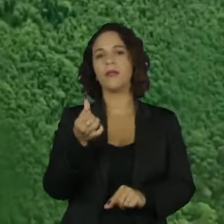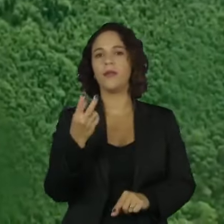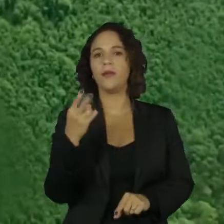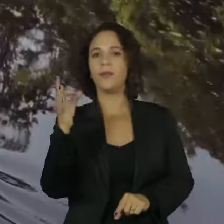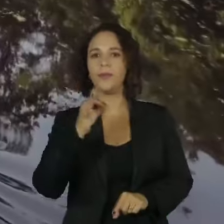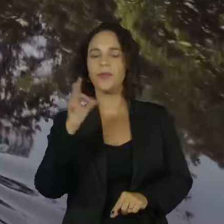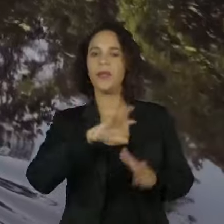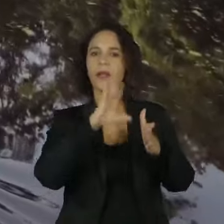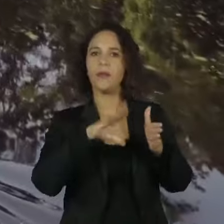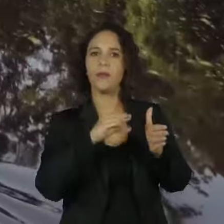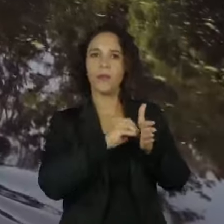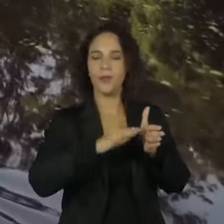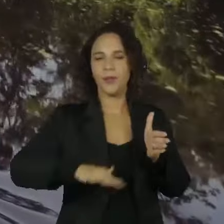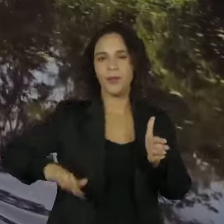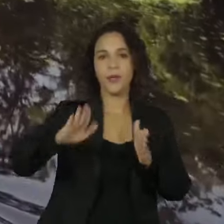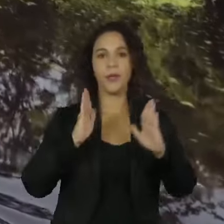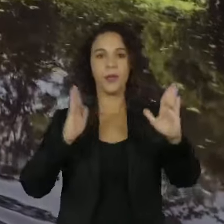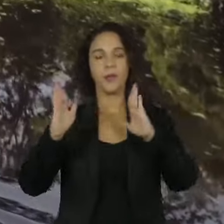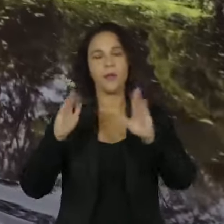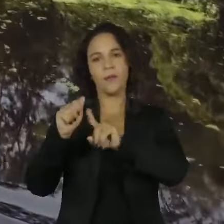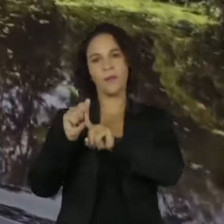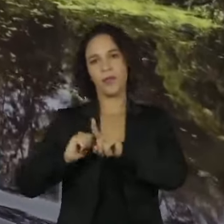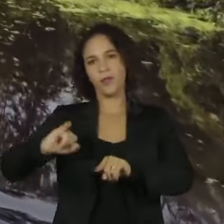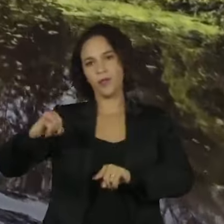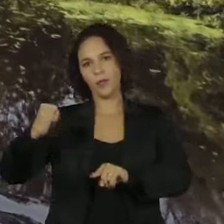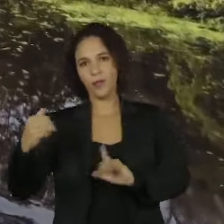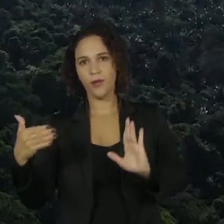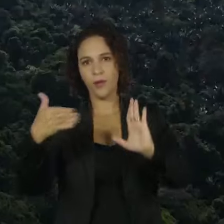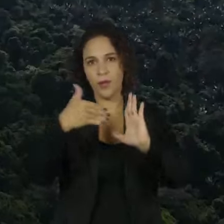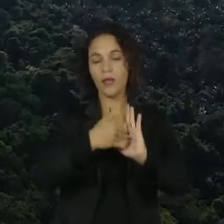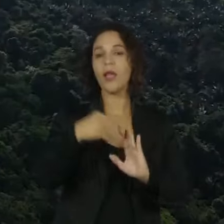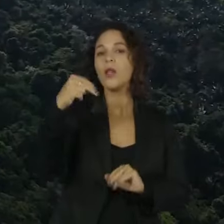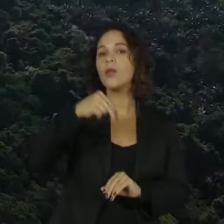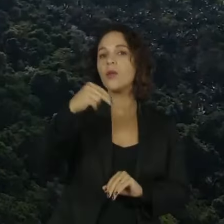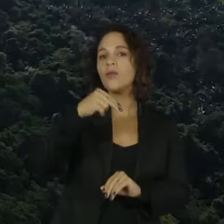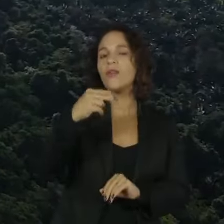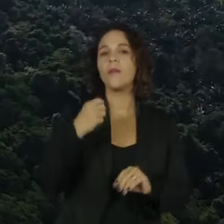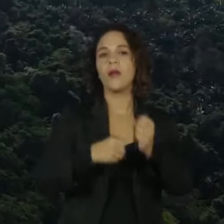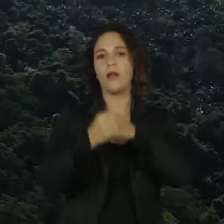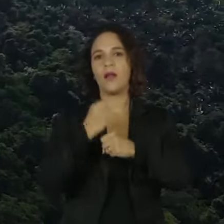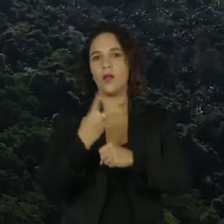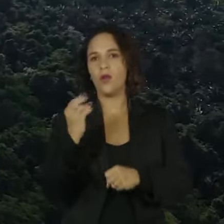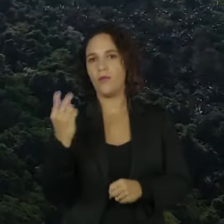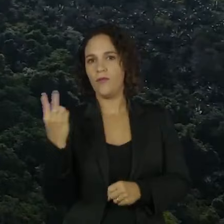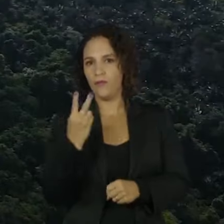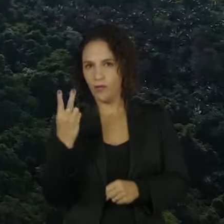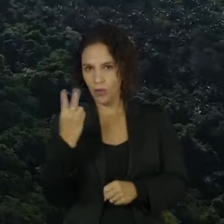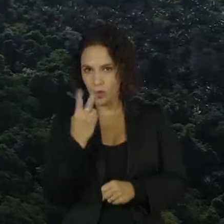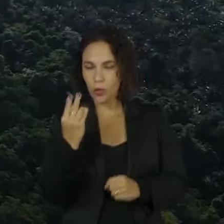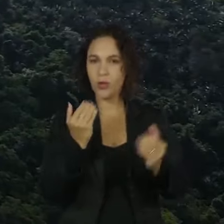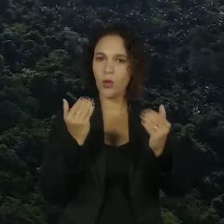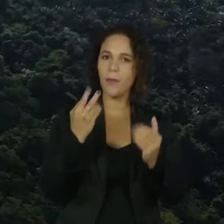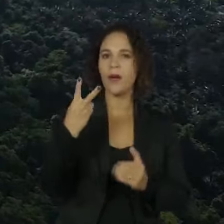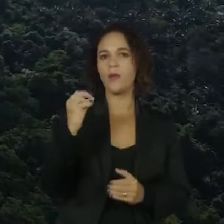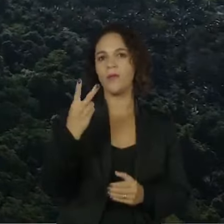toda a Amazônia entre janeiro e novembro de 2023, em comparação ao mesmo período de 2022. Rondônia Amazonas e Rondônia